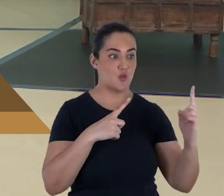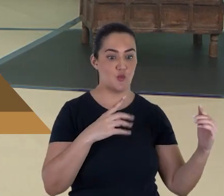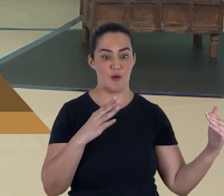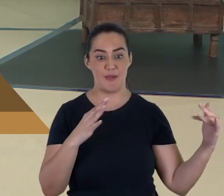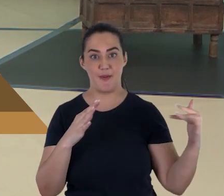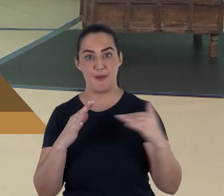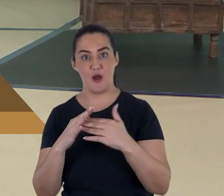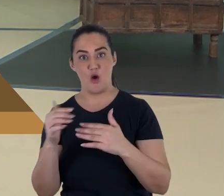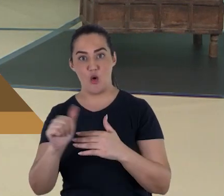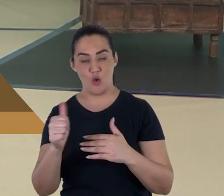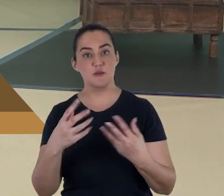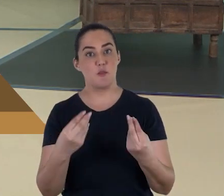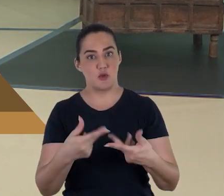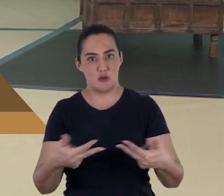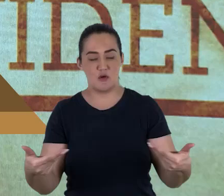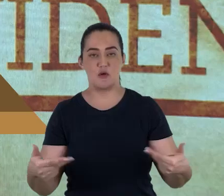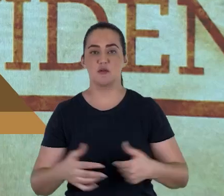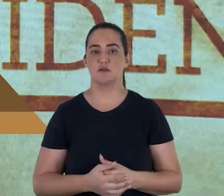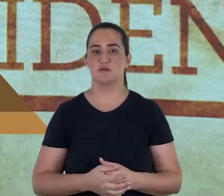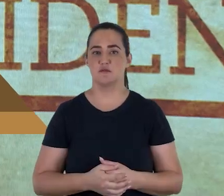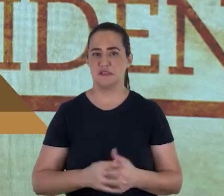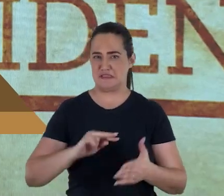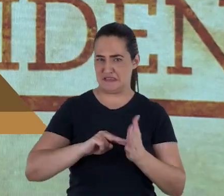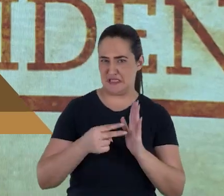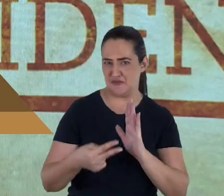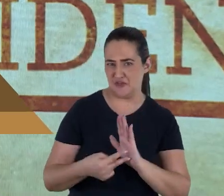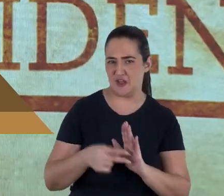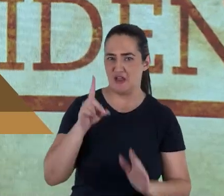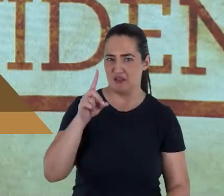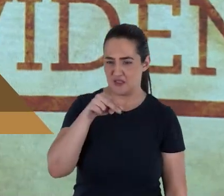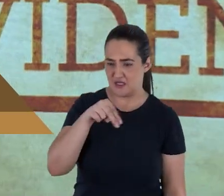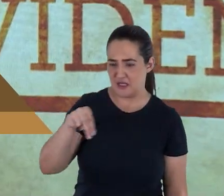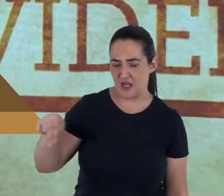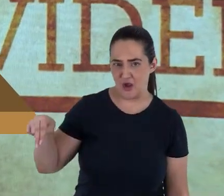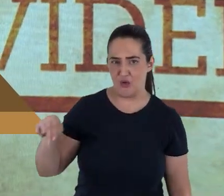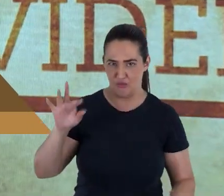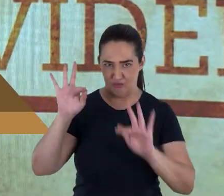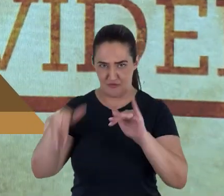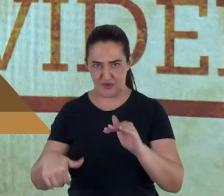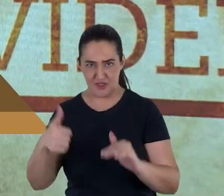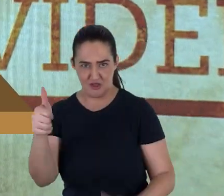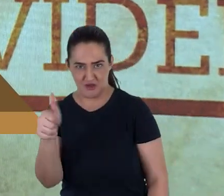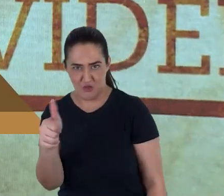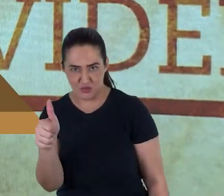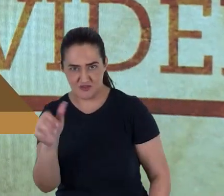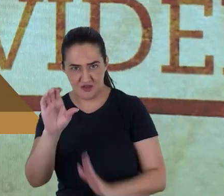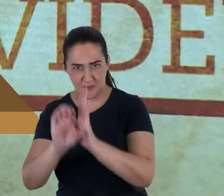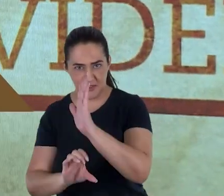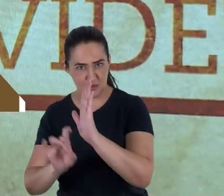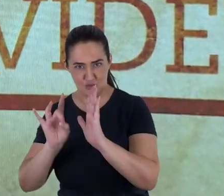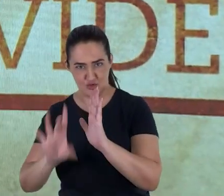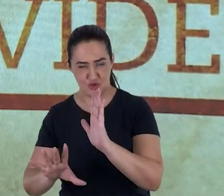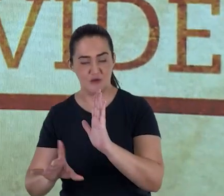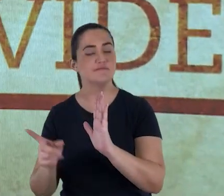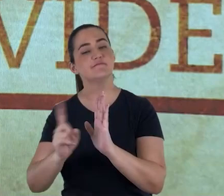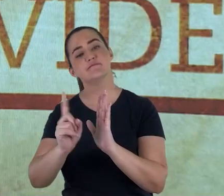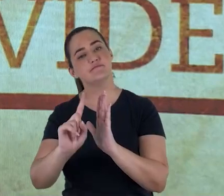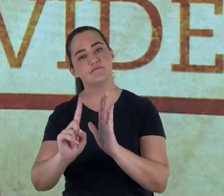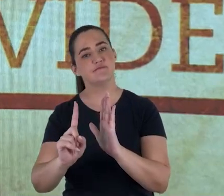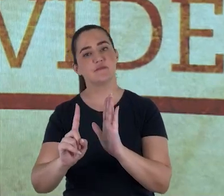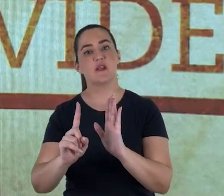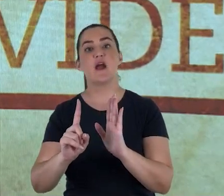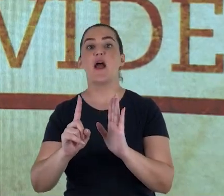Daniel foi preservada ali. Isto não significa que Daniel originalmente terminava no capítulo 11. É que esta parte não